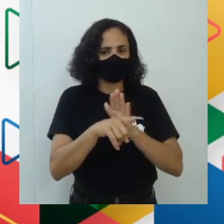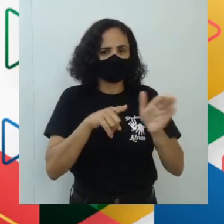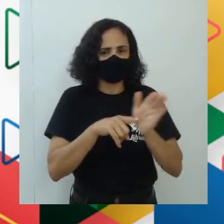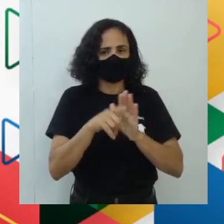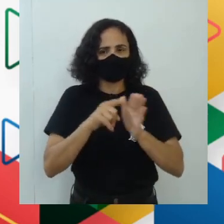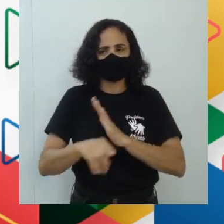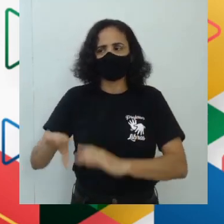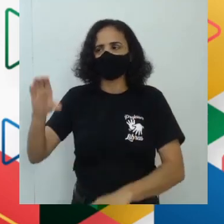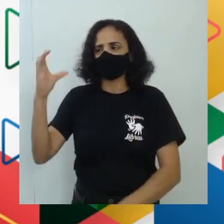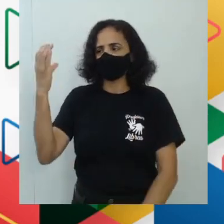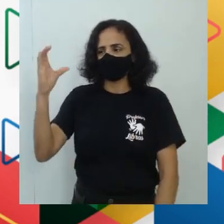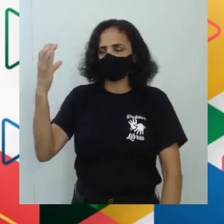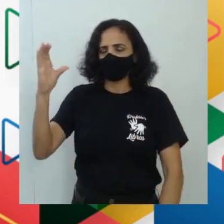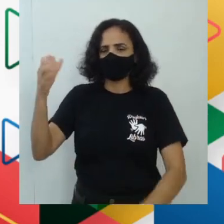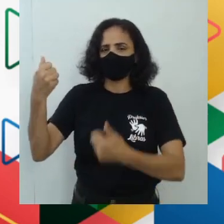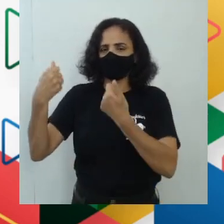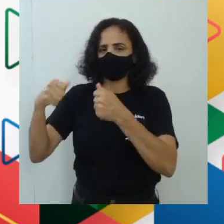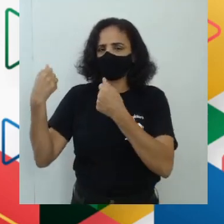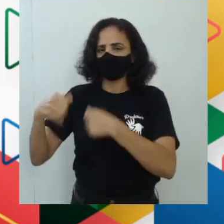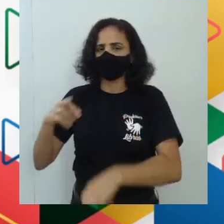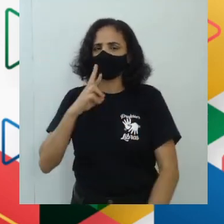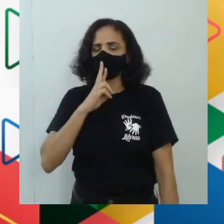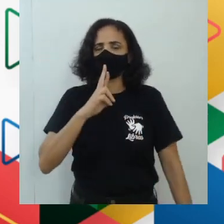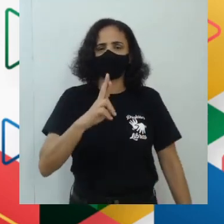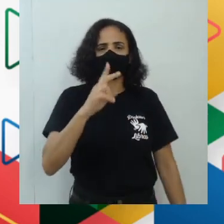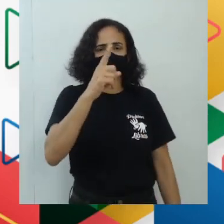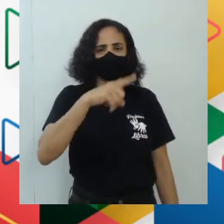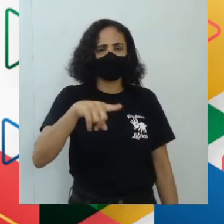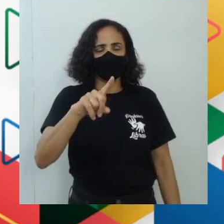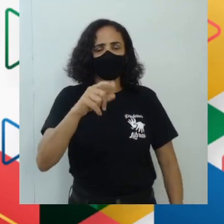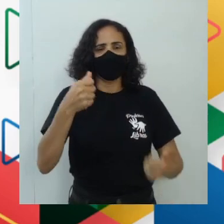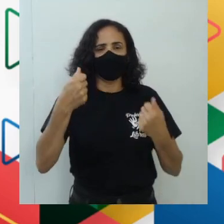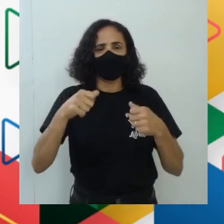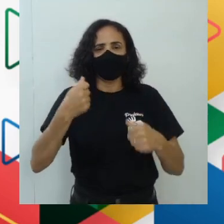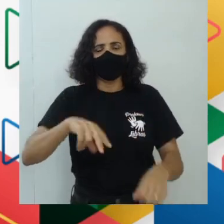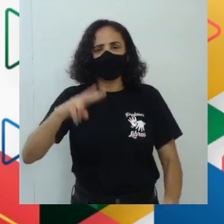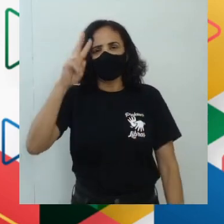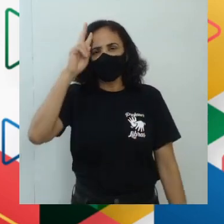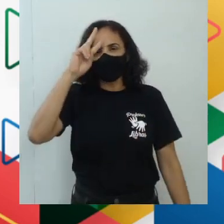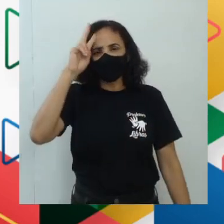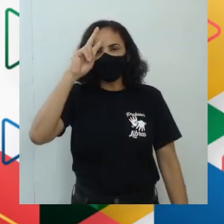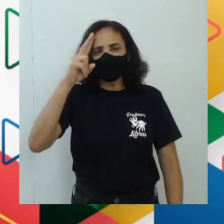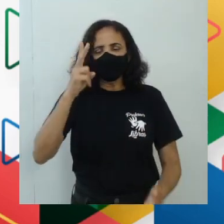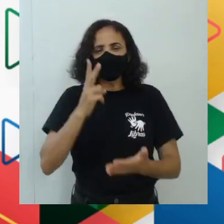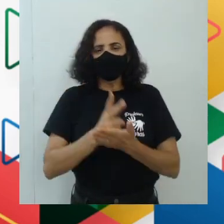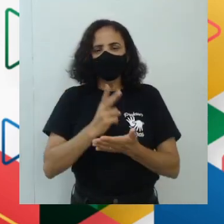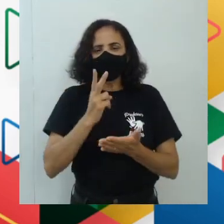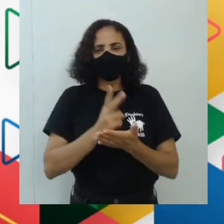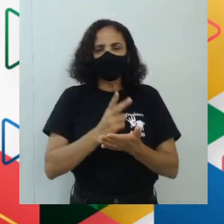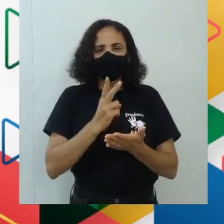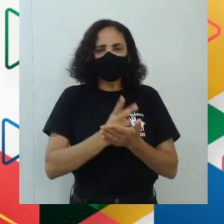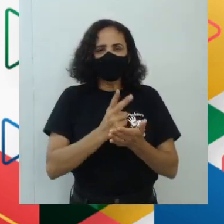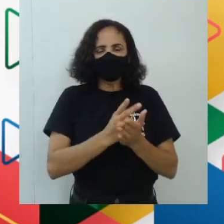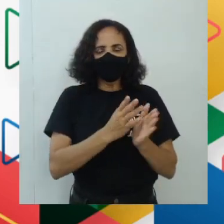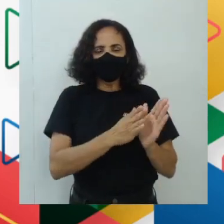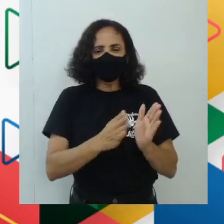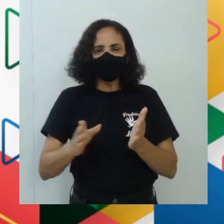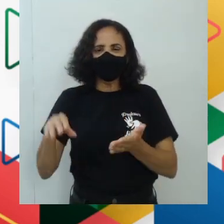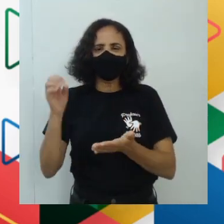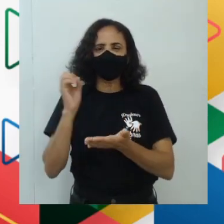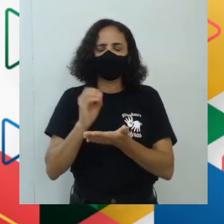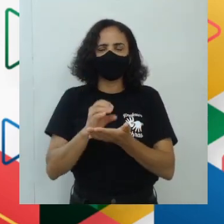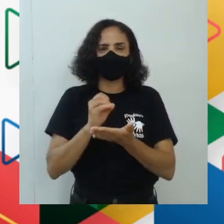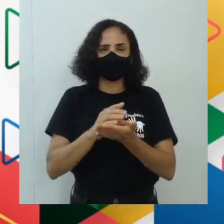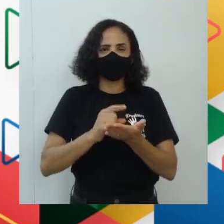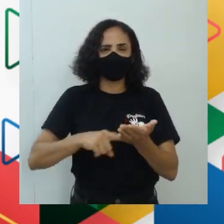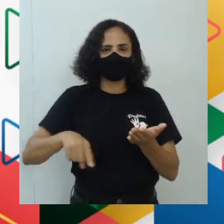responder. uma coisa bem interessante que você não pode esquecer, eu sempre falo isso aqui na aula, ou nas aulas do Educa.pe, que